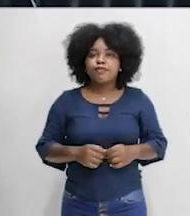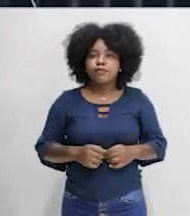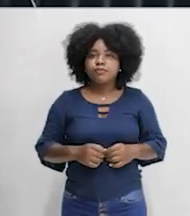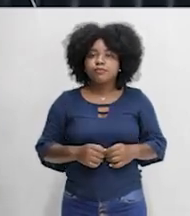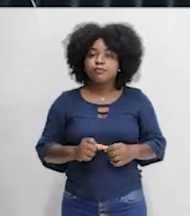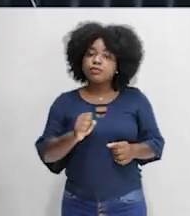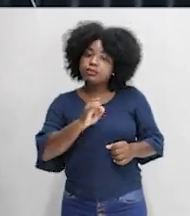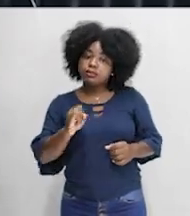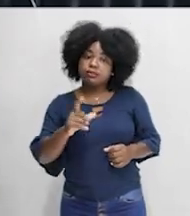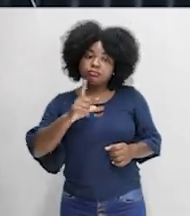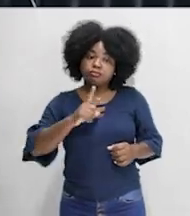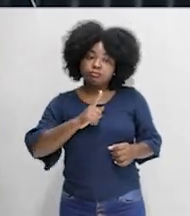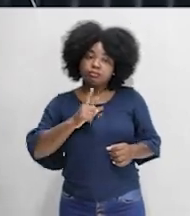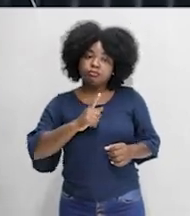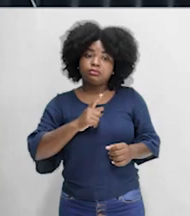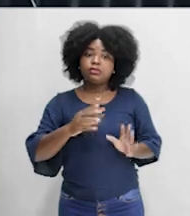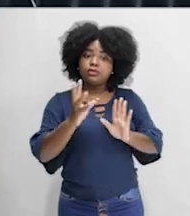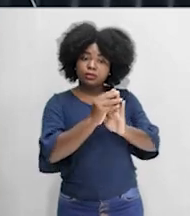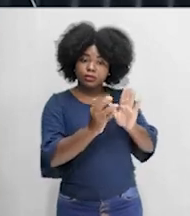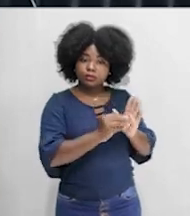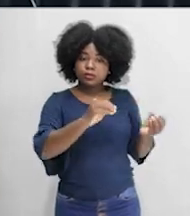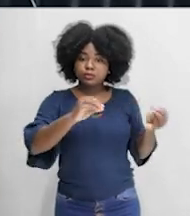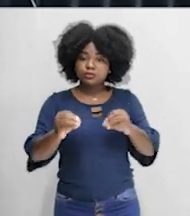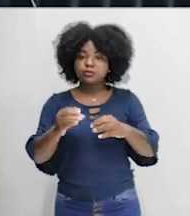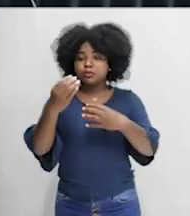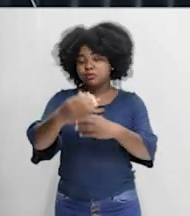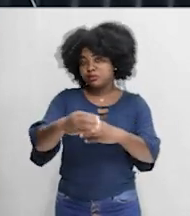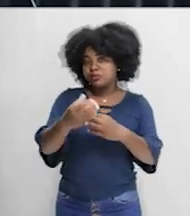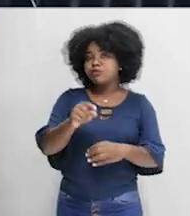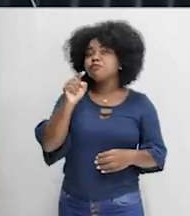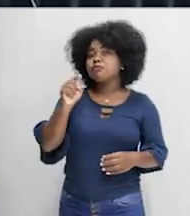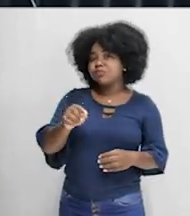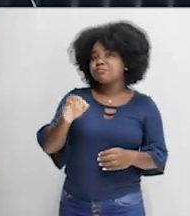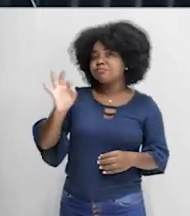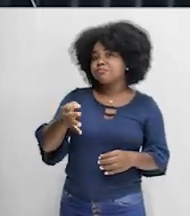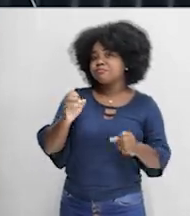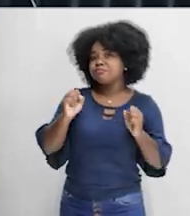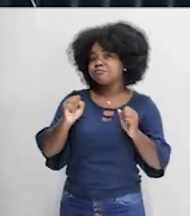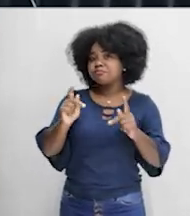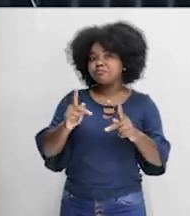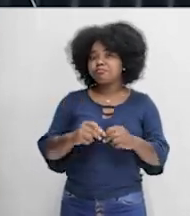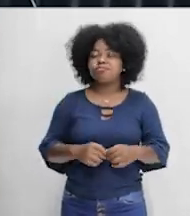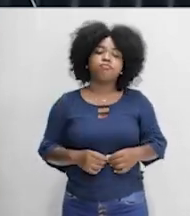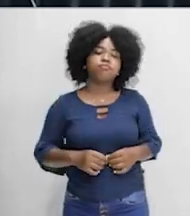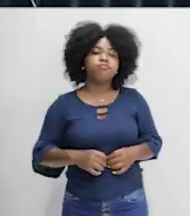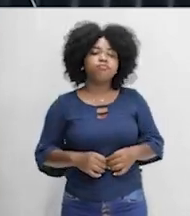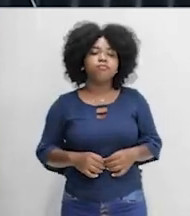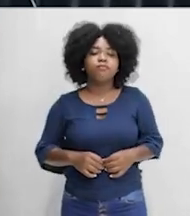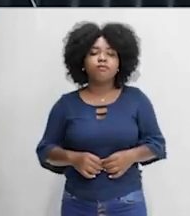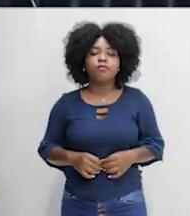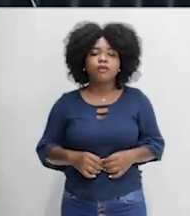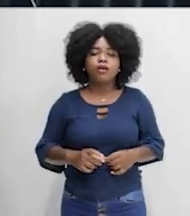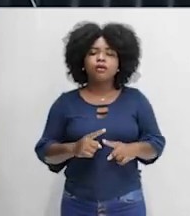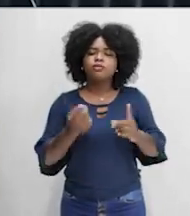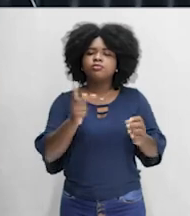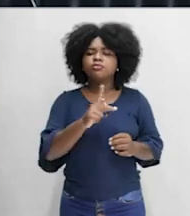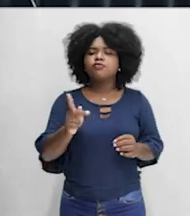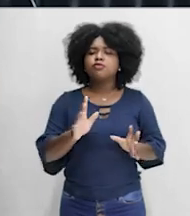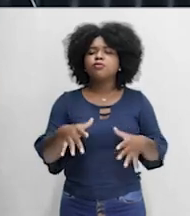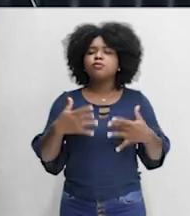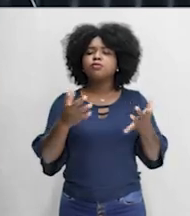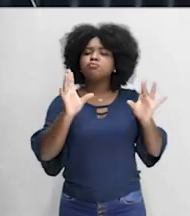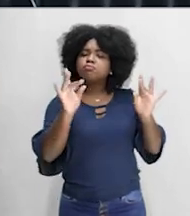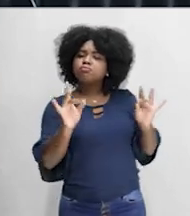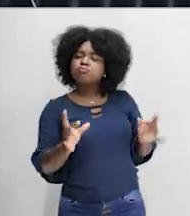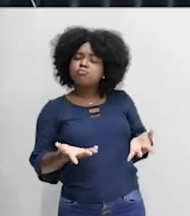E se cair, tu vai lá e vai gabaritar, eu tenho certeza. Marcos, o a gente vai falar especificamente hoje? Claro, a gente não vai chegar simplesmente e